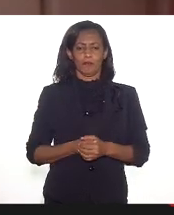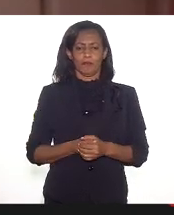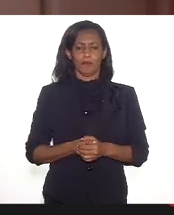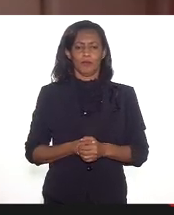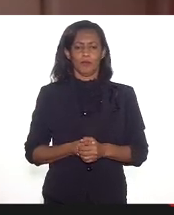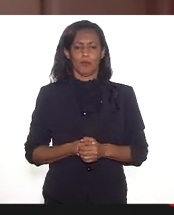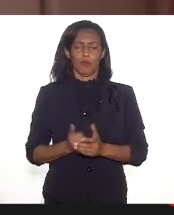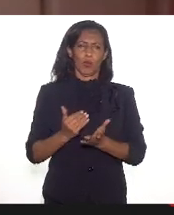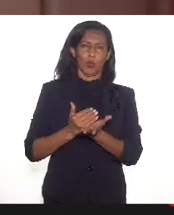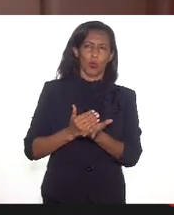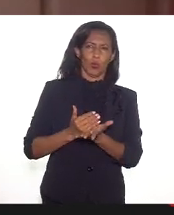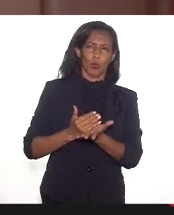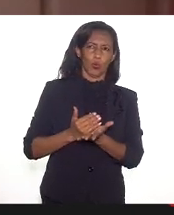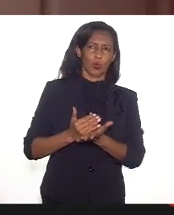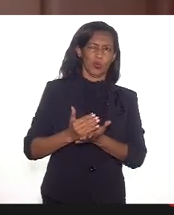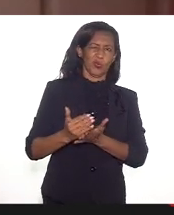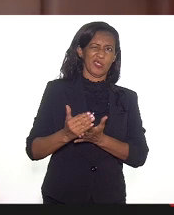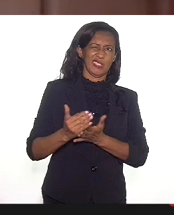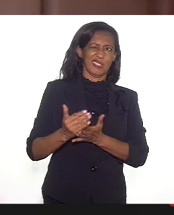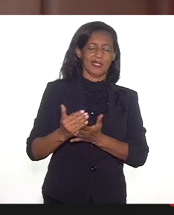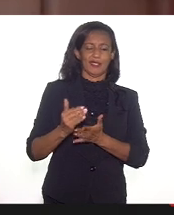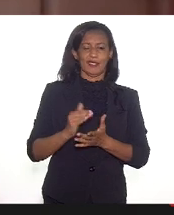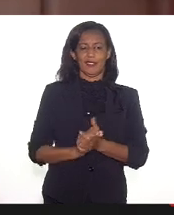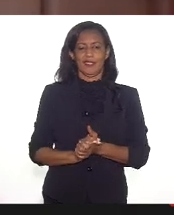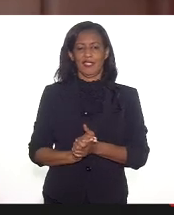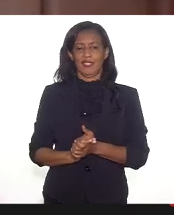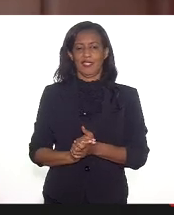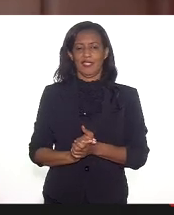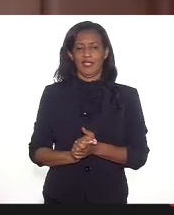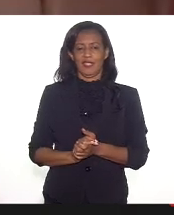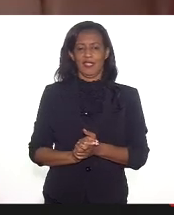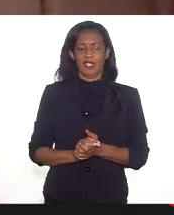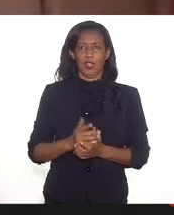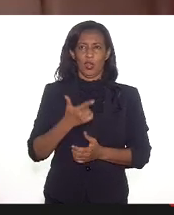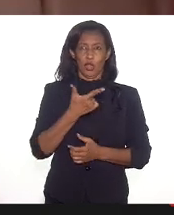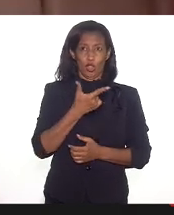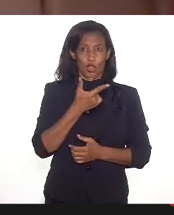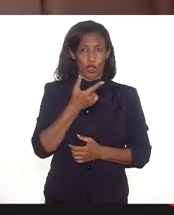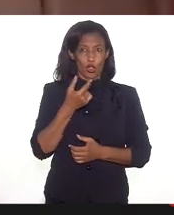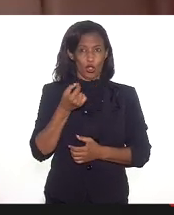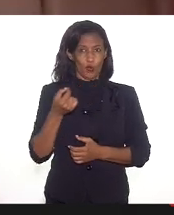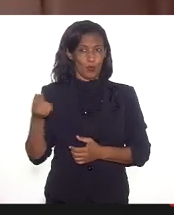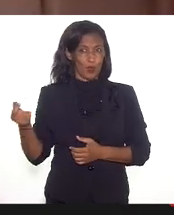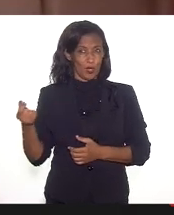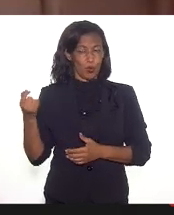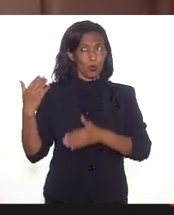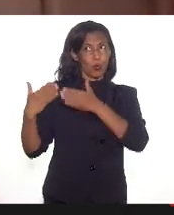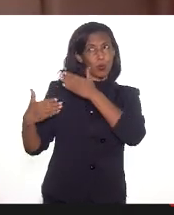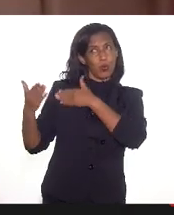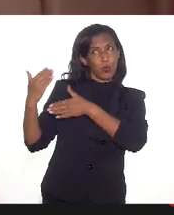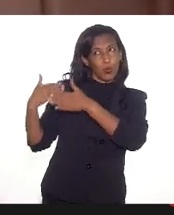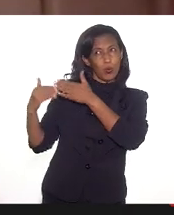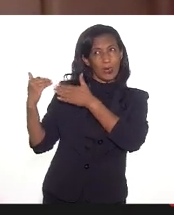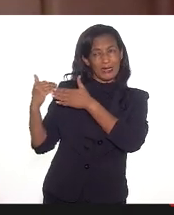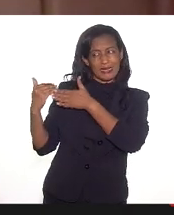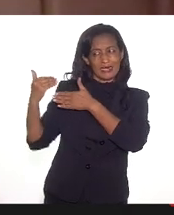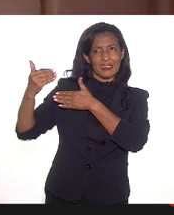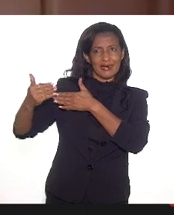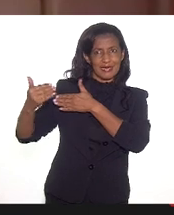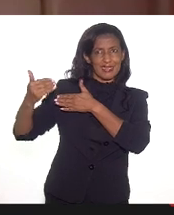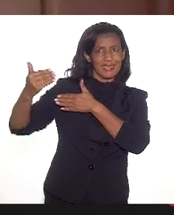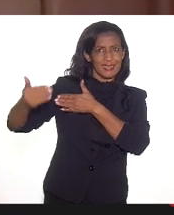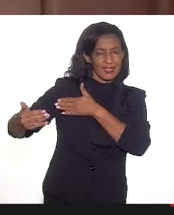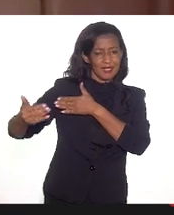No início da década dos dois, da primeira década dos dois mil, esse tema estava muito pungente, né?